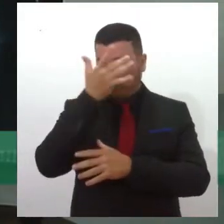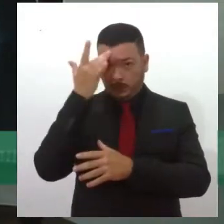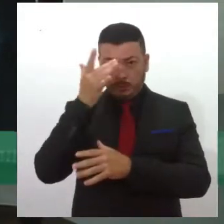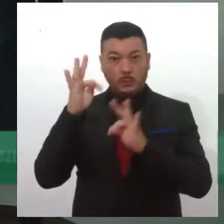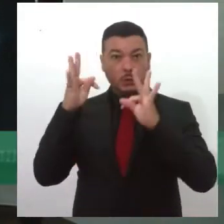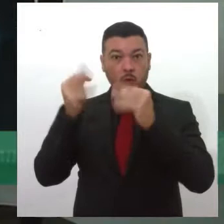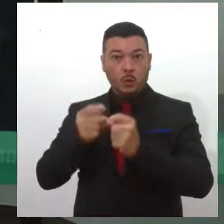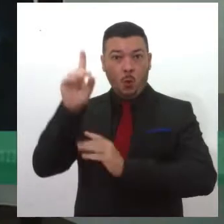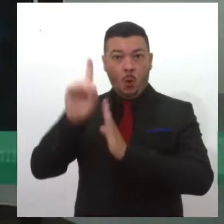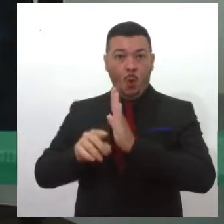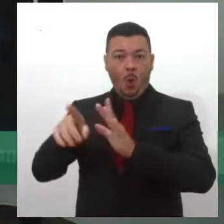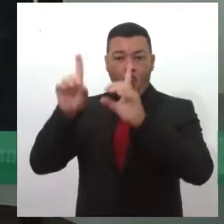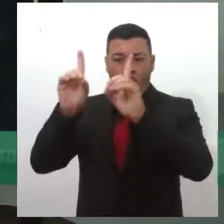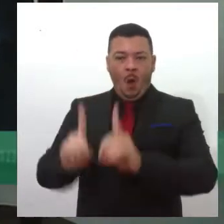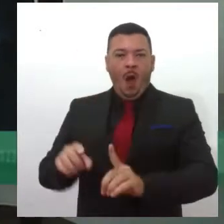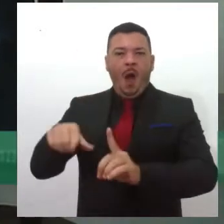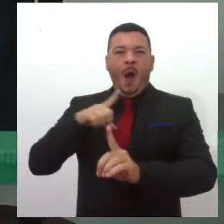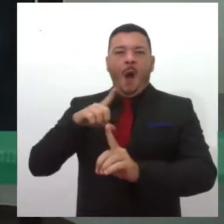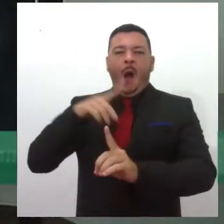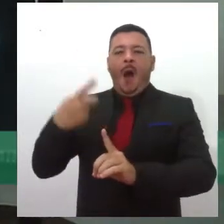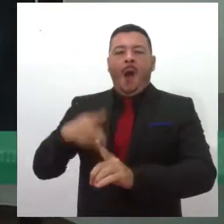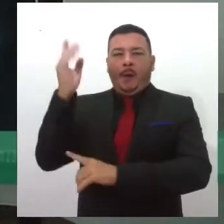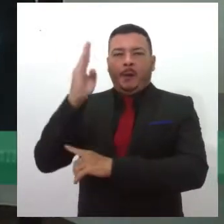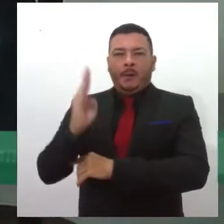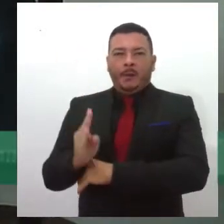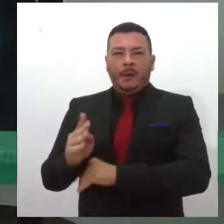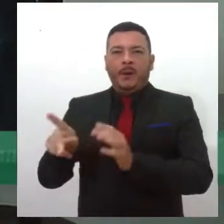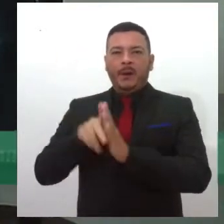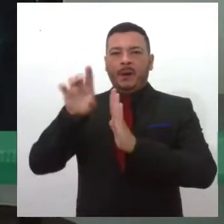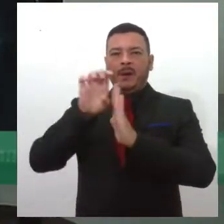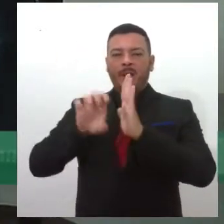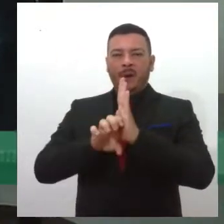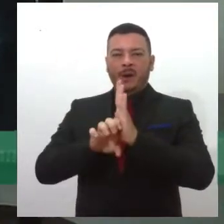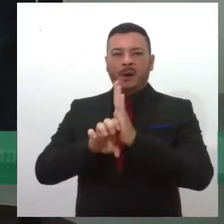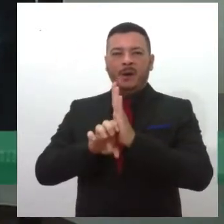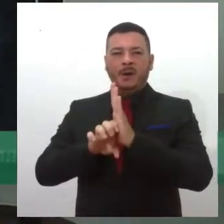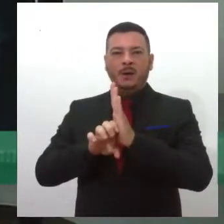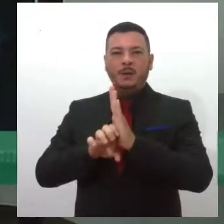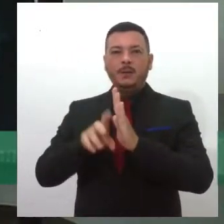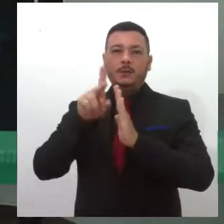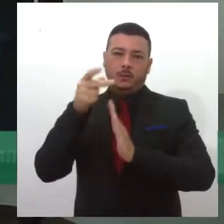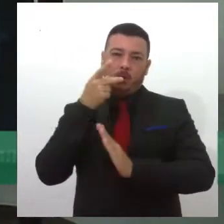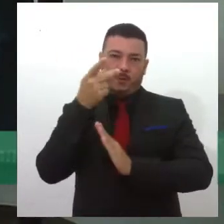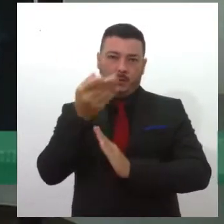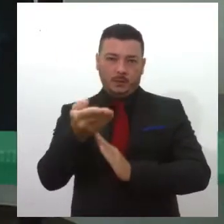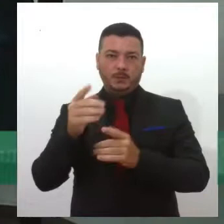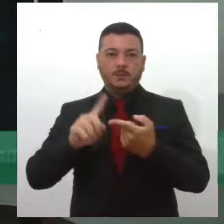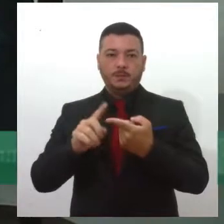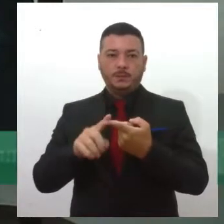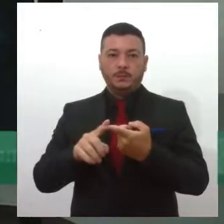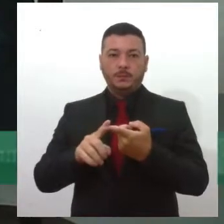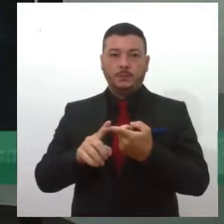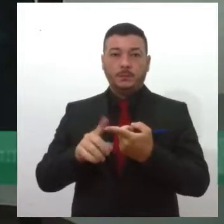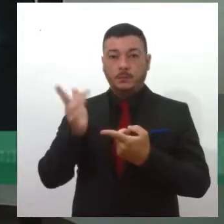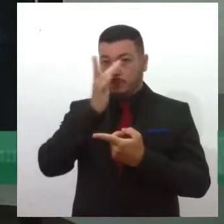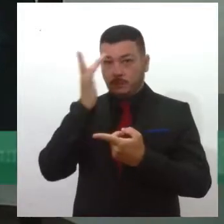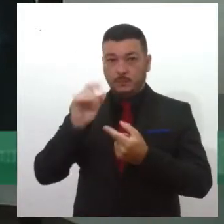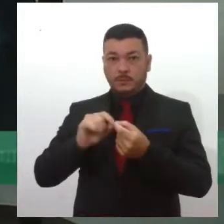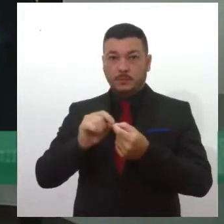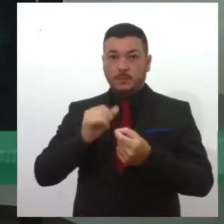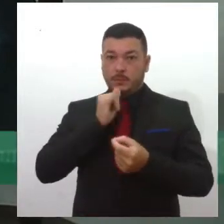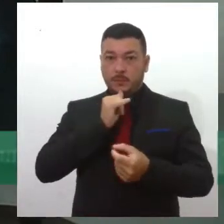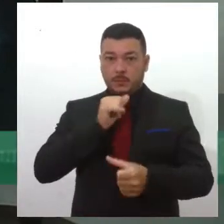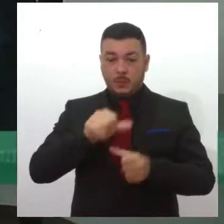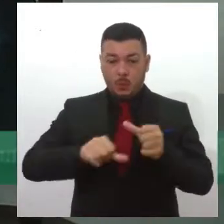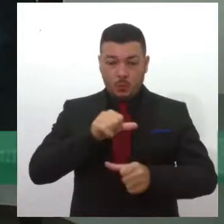deficiência tem hoje no Brasil, já através do Estatuto, como tu bem mencionou, que a pessoa que fez um transplante